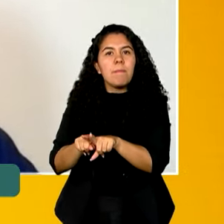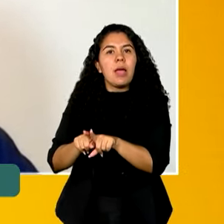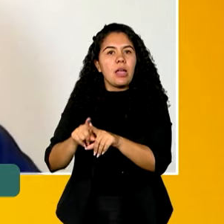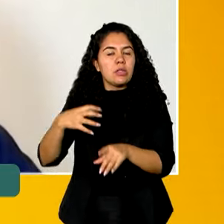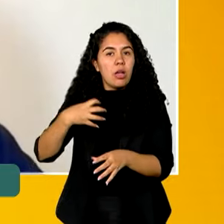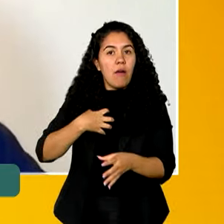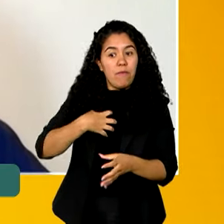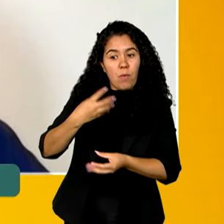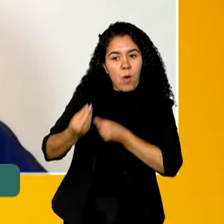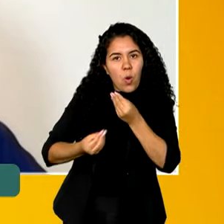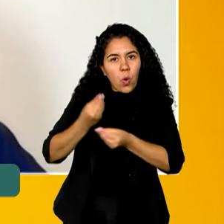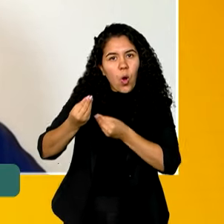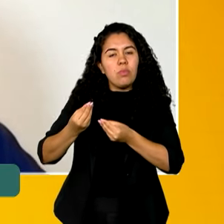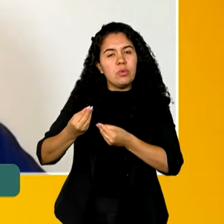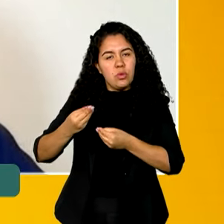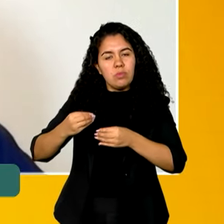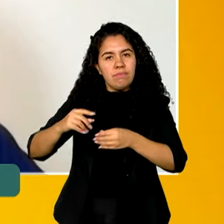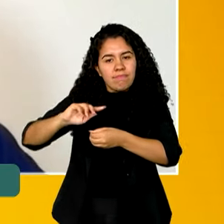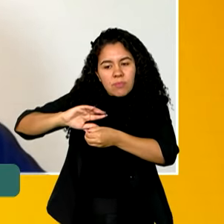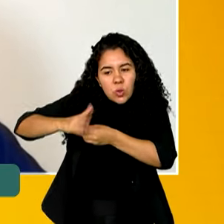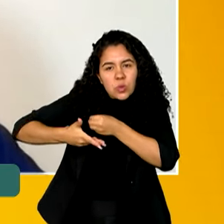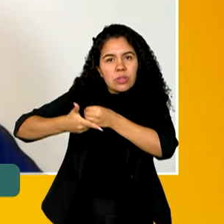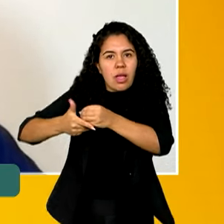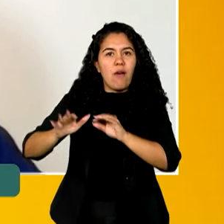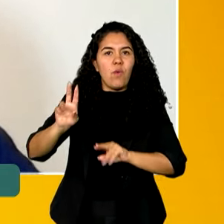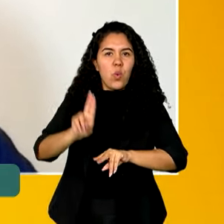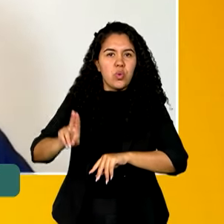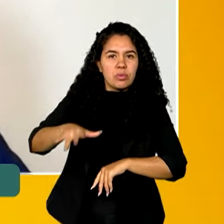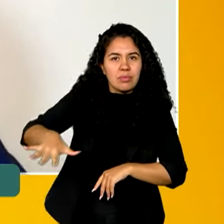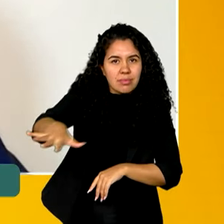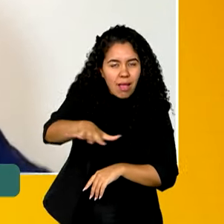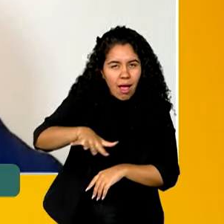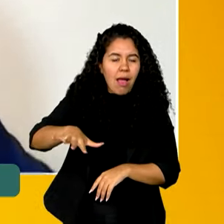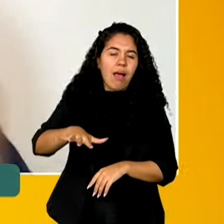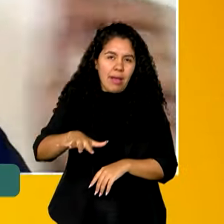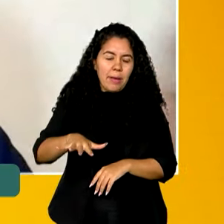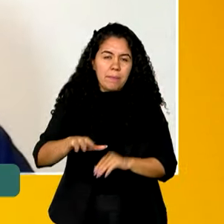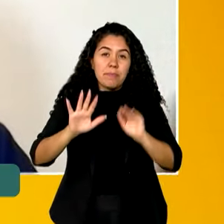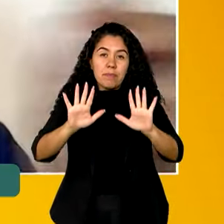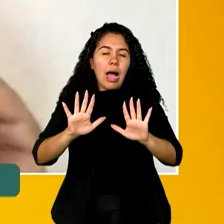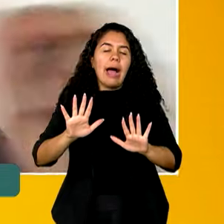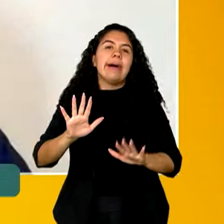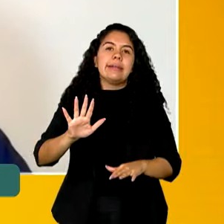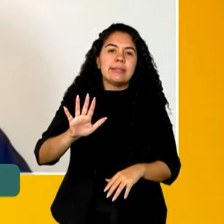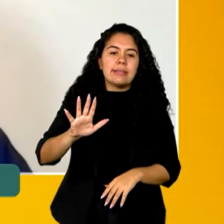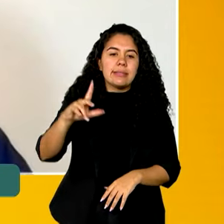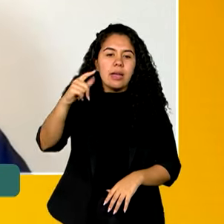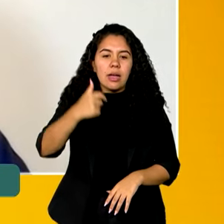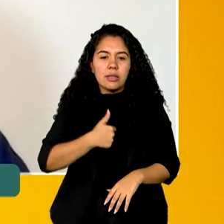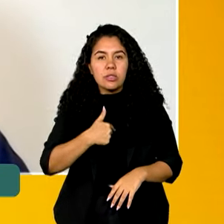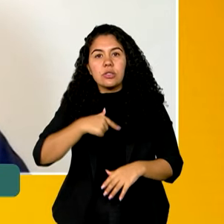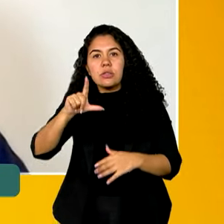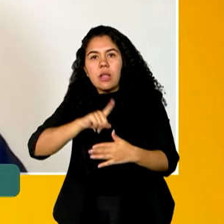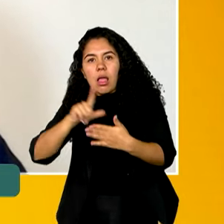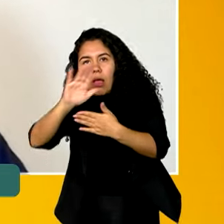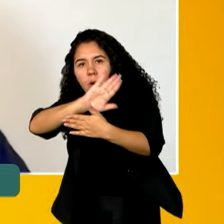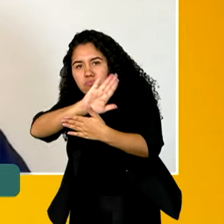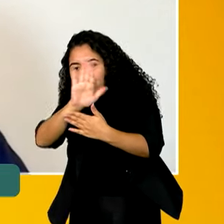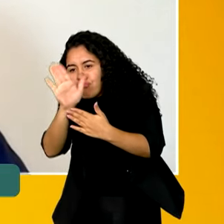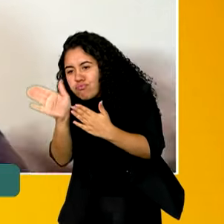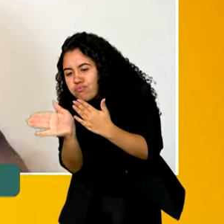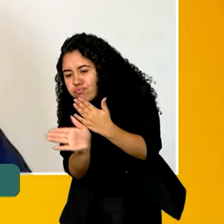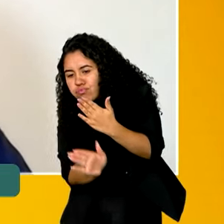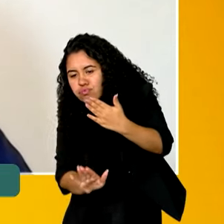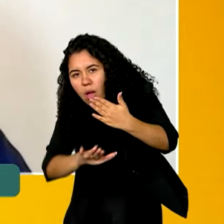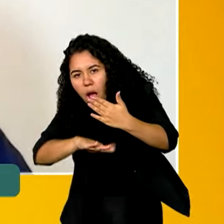áreas, bem como do ordenamento das atividades, né? A gente não tem quase que nenhum pedacinho do nosso mar que não esteja